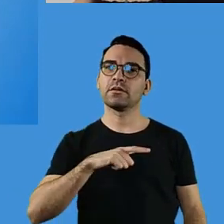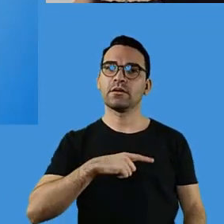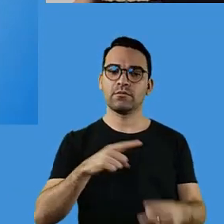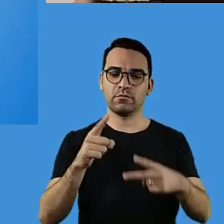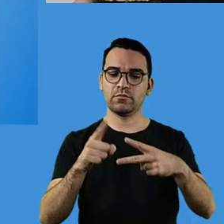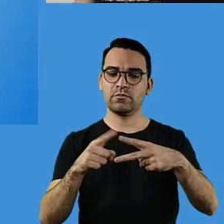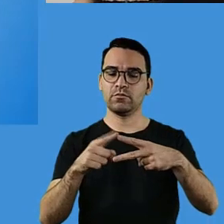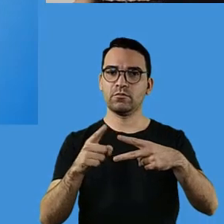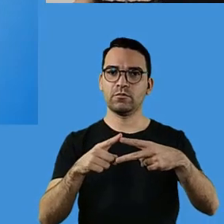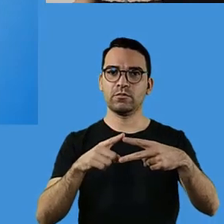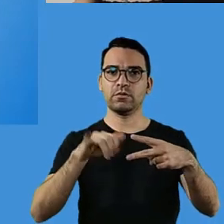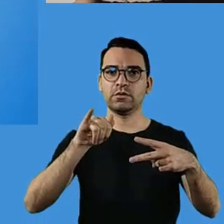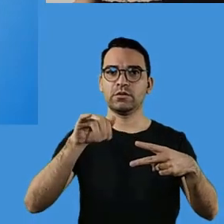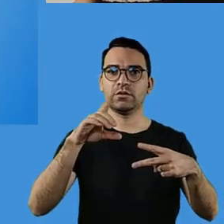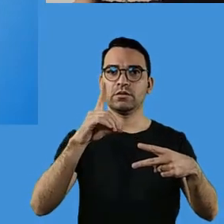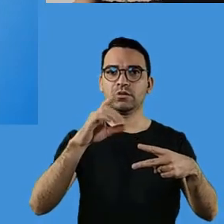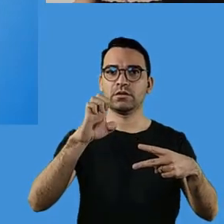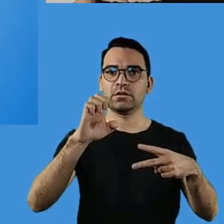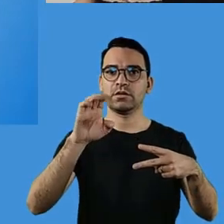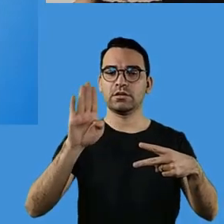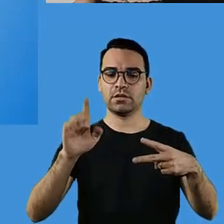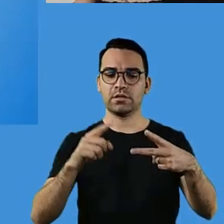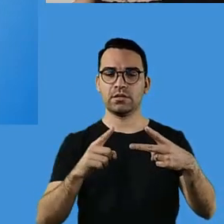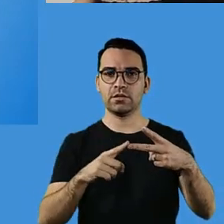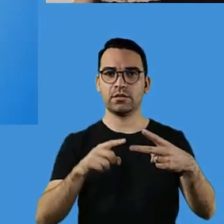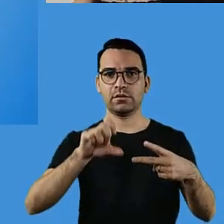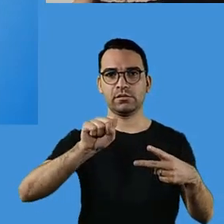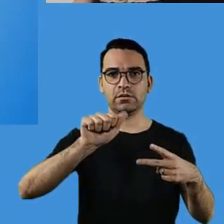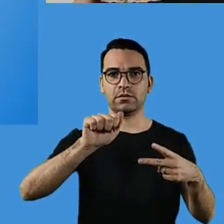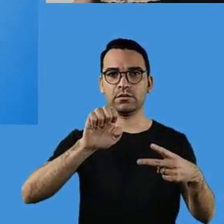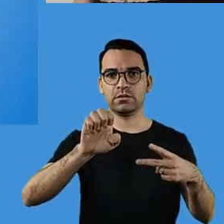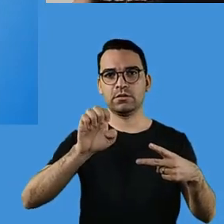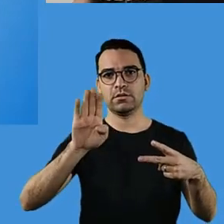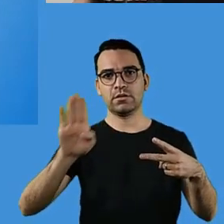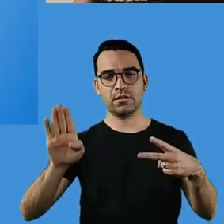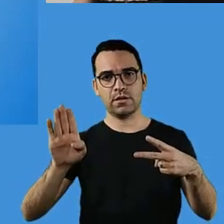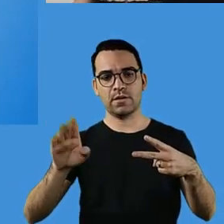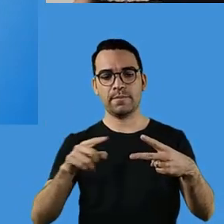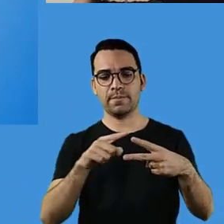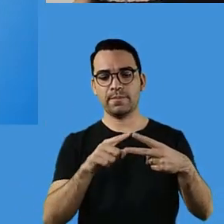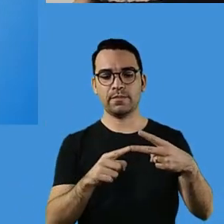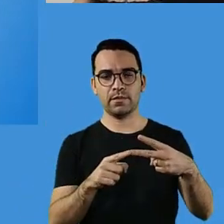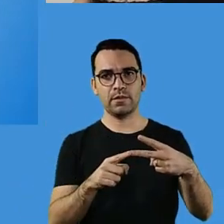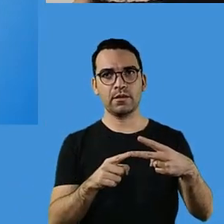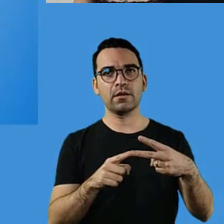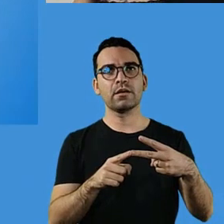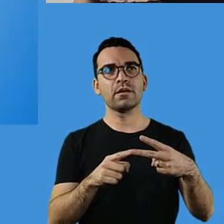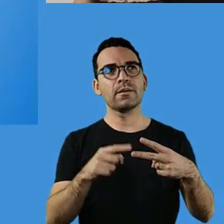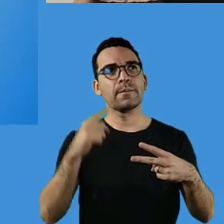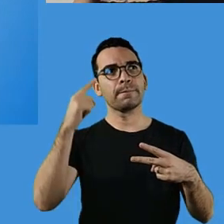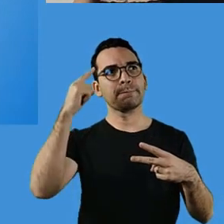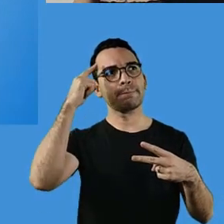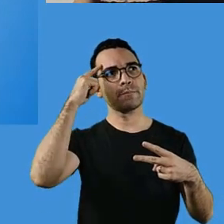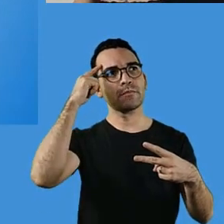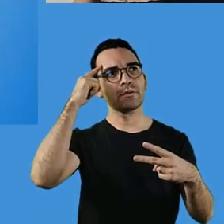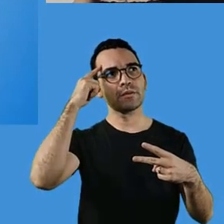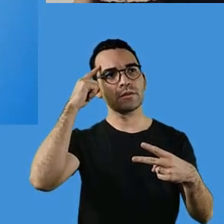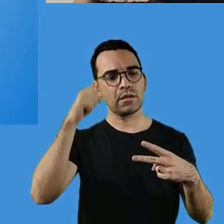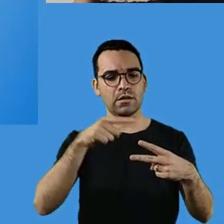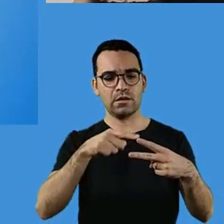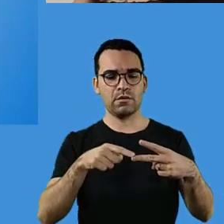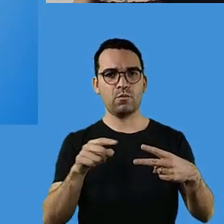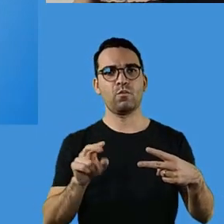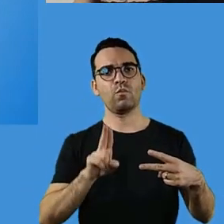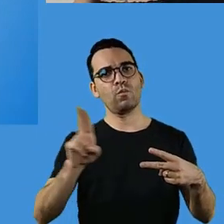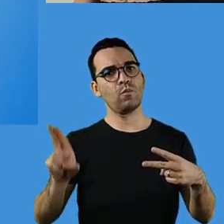Saeb sejam utilizados como métrica do novo Fundeb. Eu não sei se vocês já